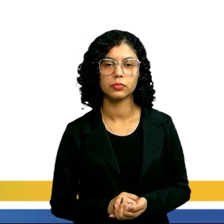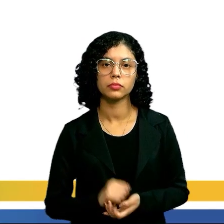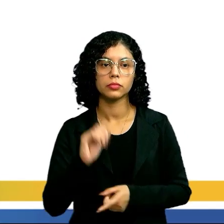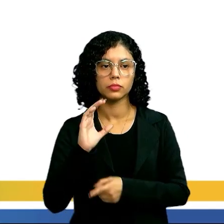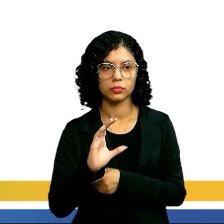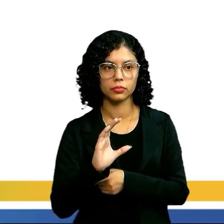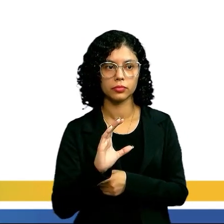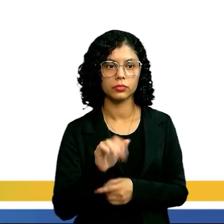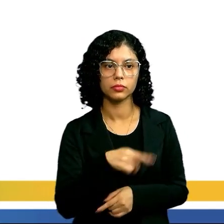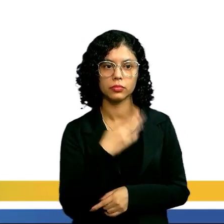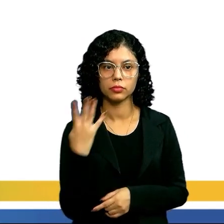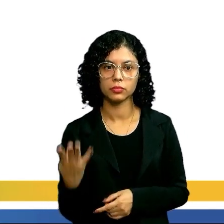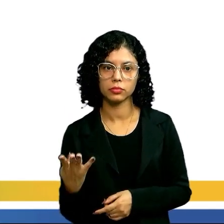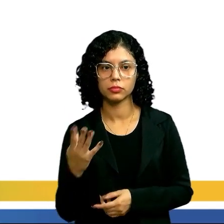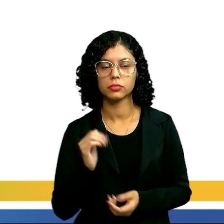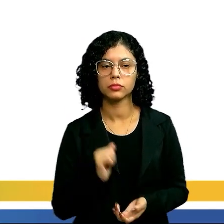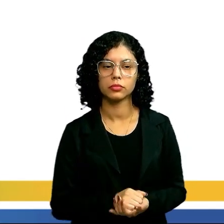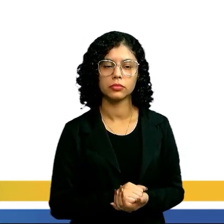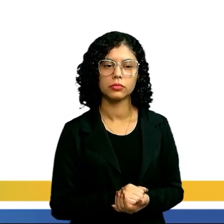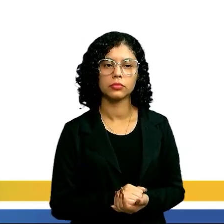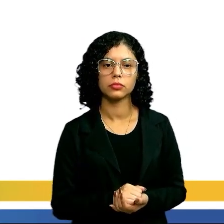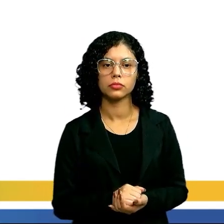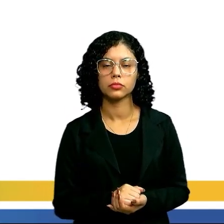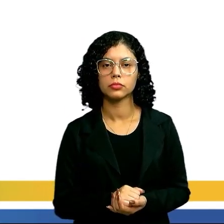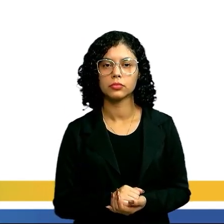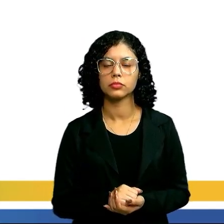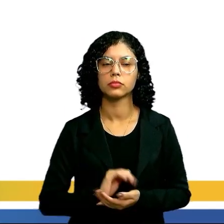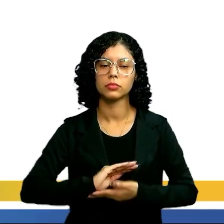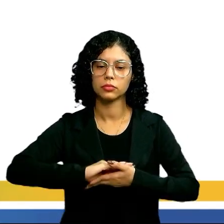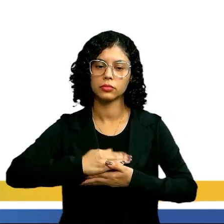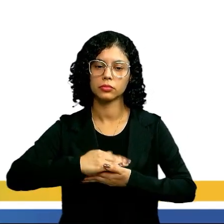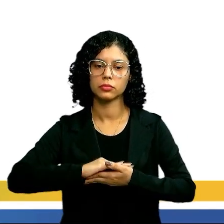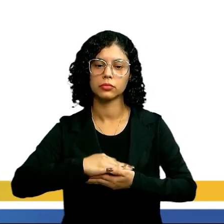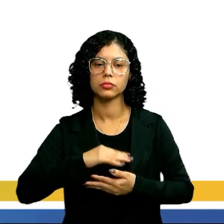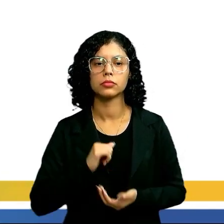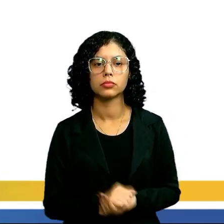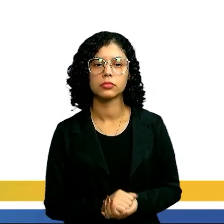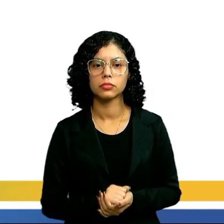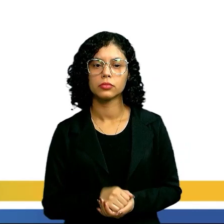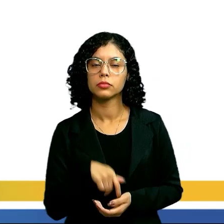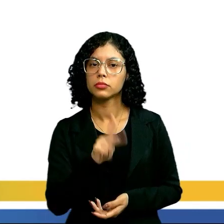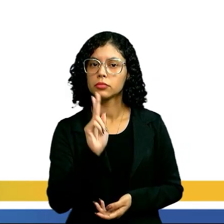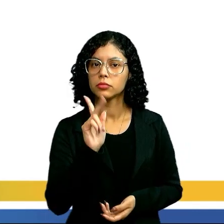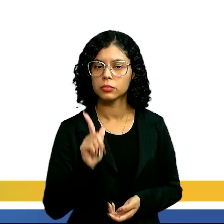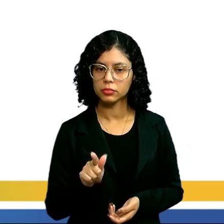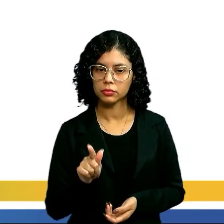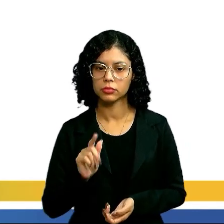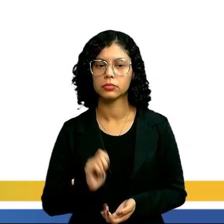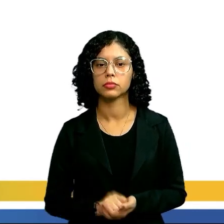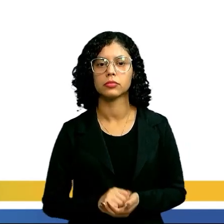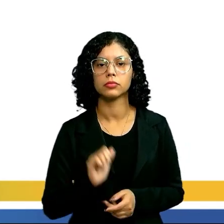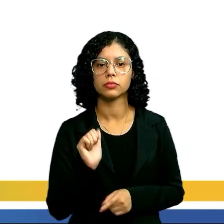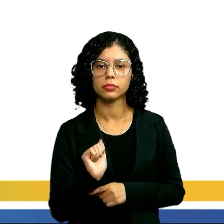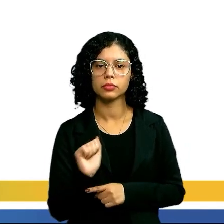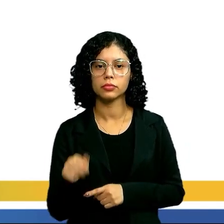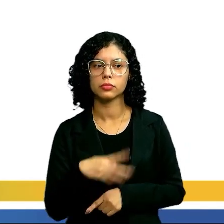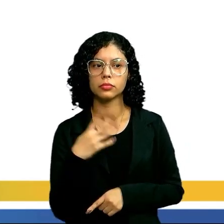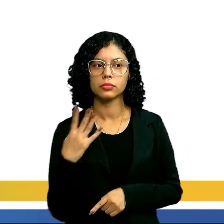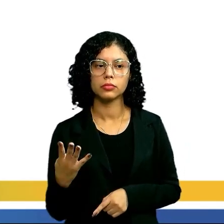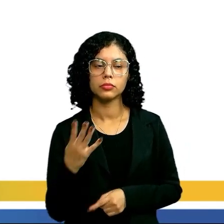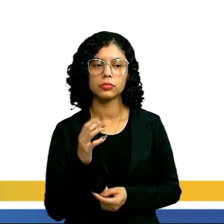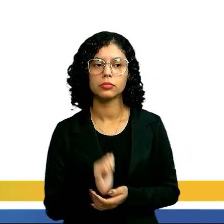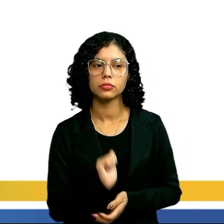Seja C a quantidade de castanha de caju em quilogramas e a